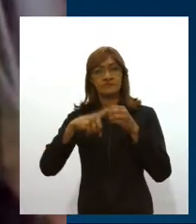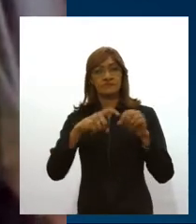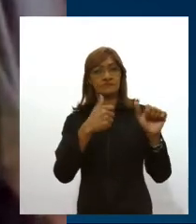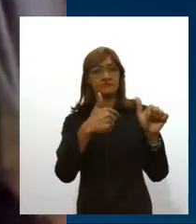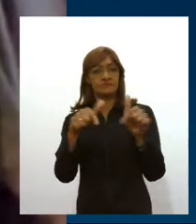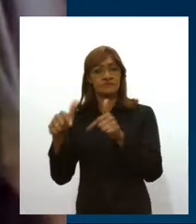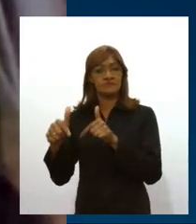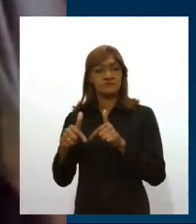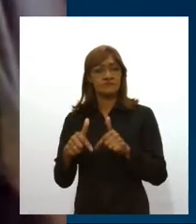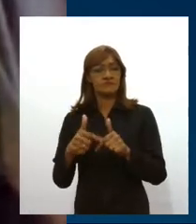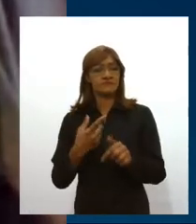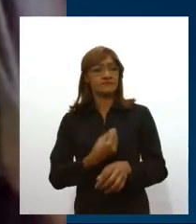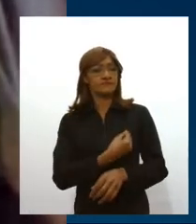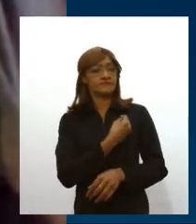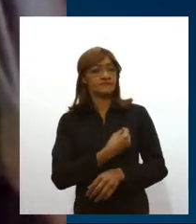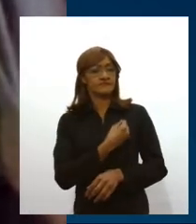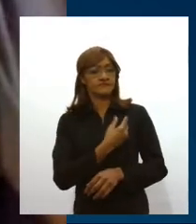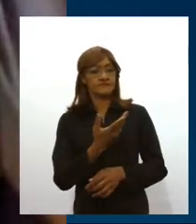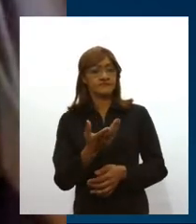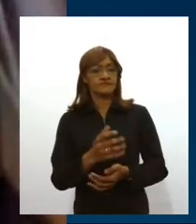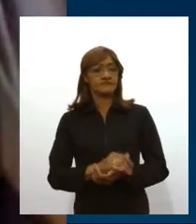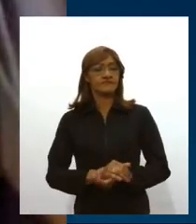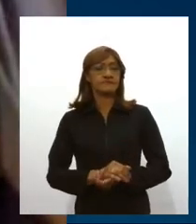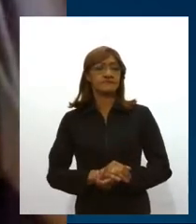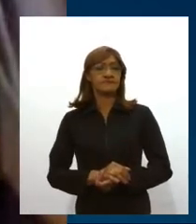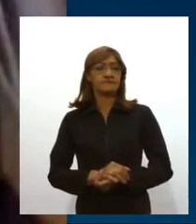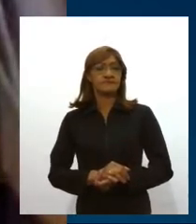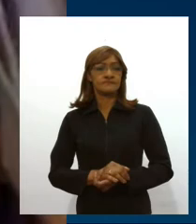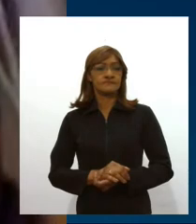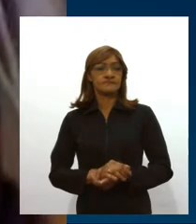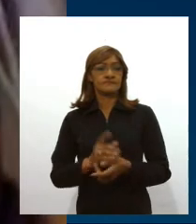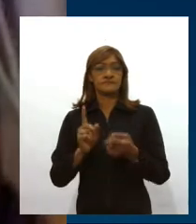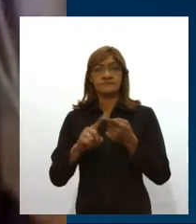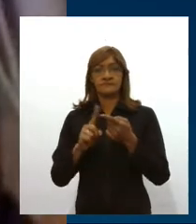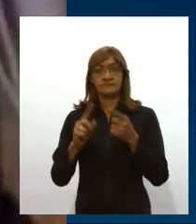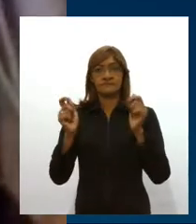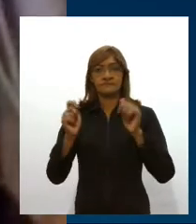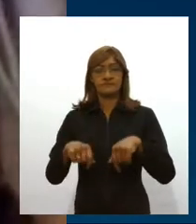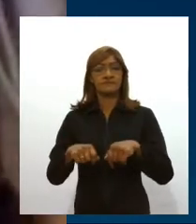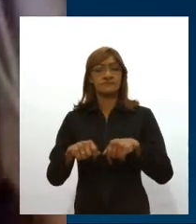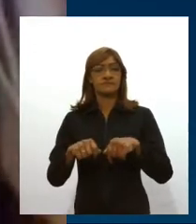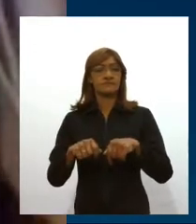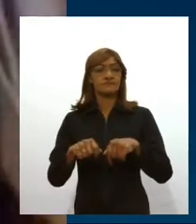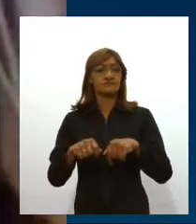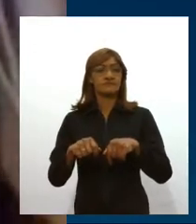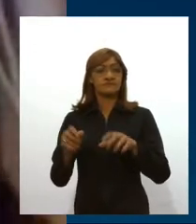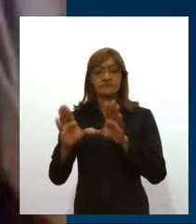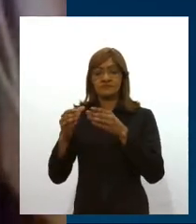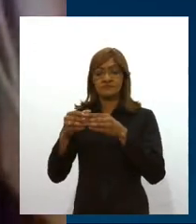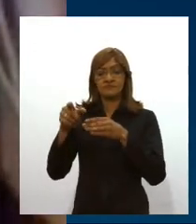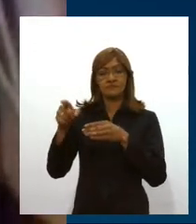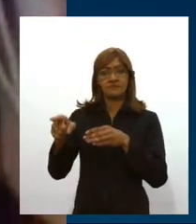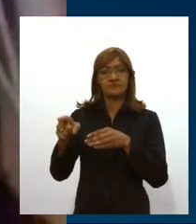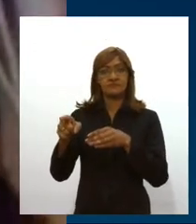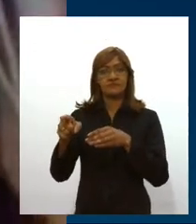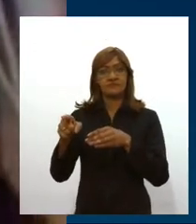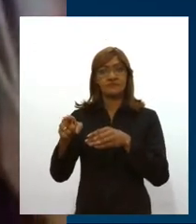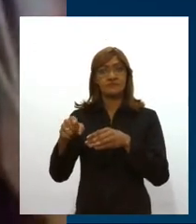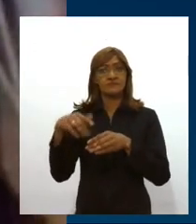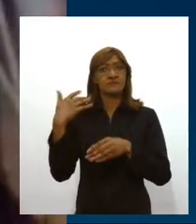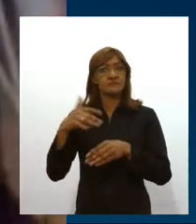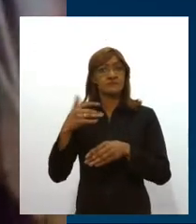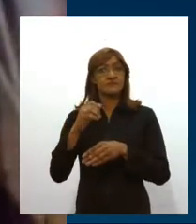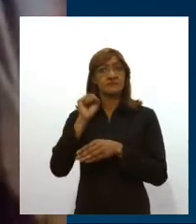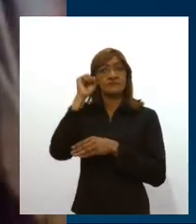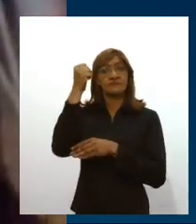remanescentes, né? Que isso seja minimizado, já que esse grupo é o grupo mais sensível, né? A maior parte das